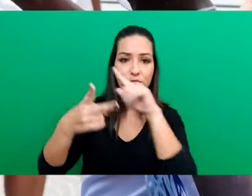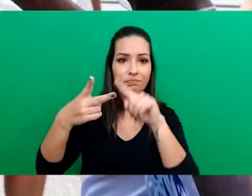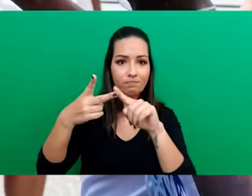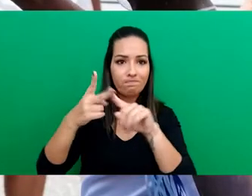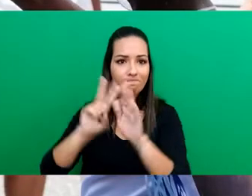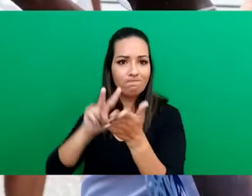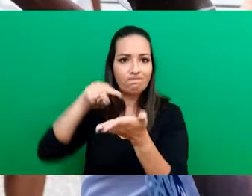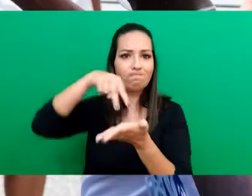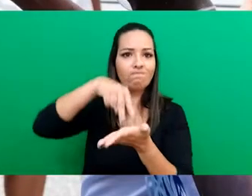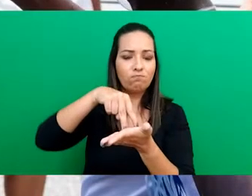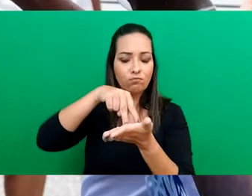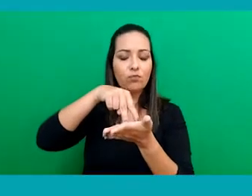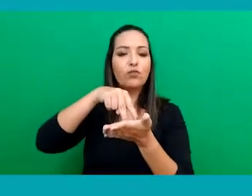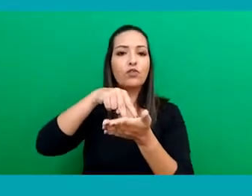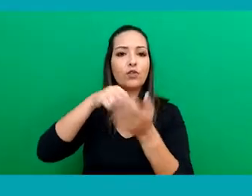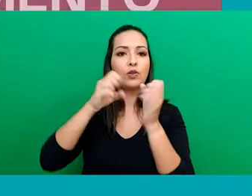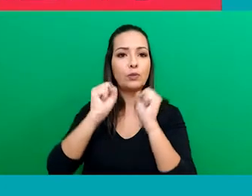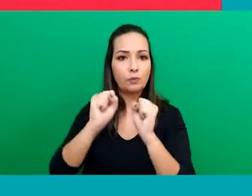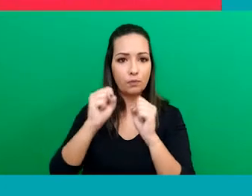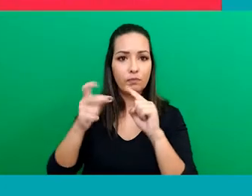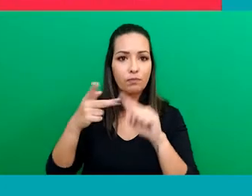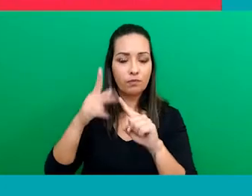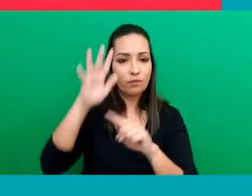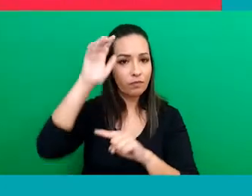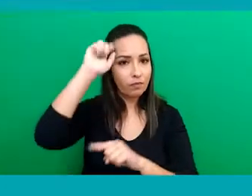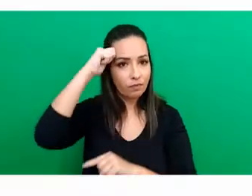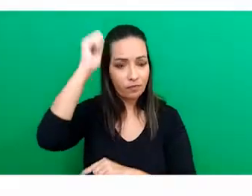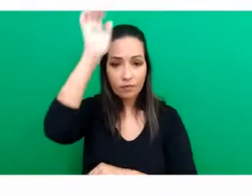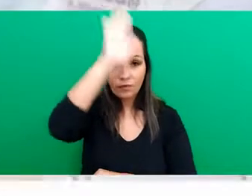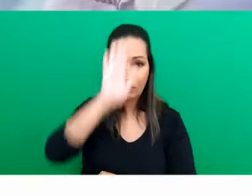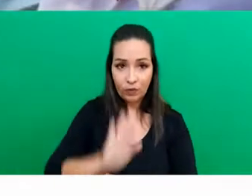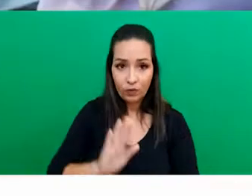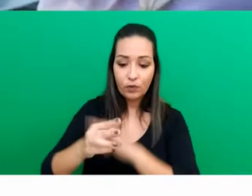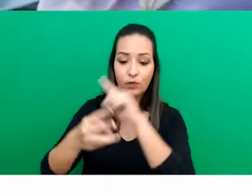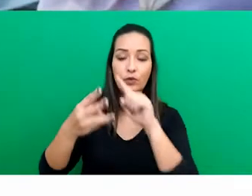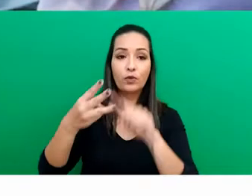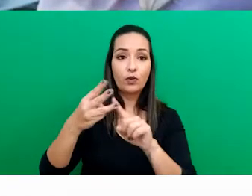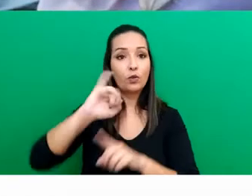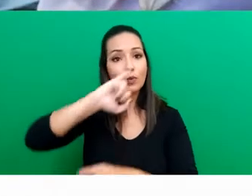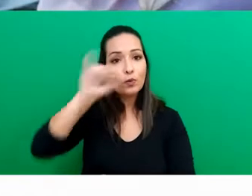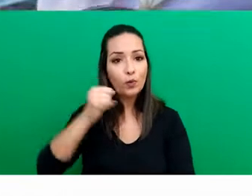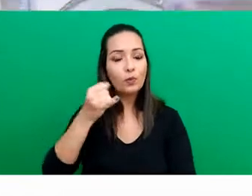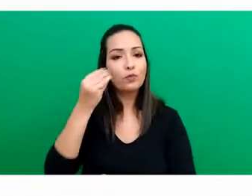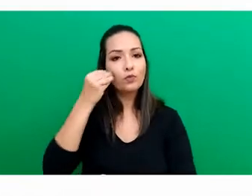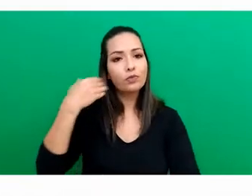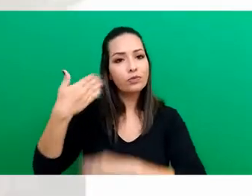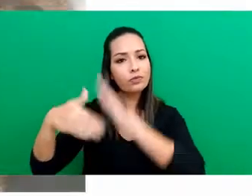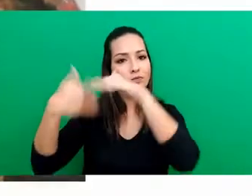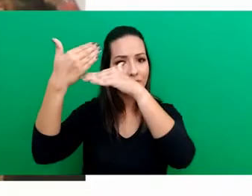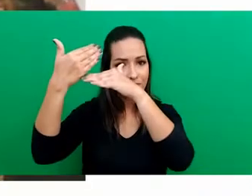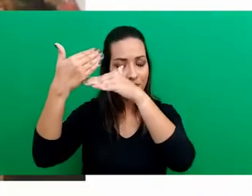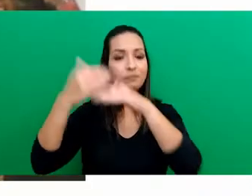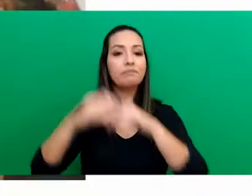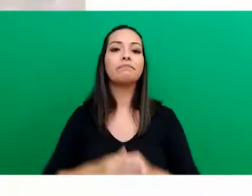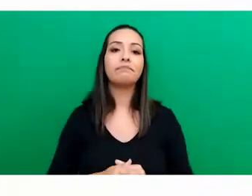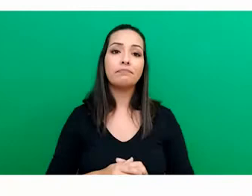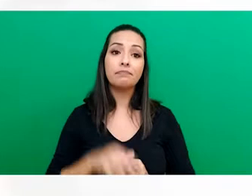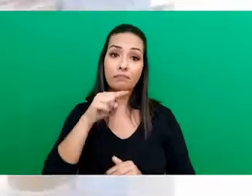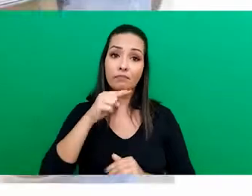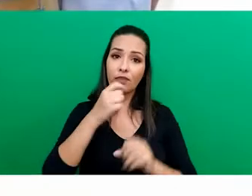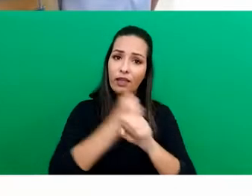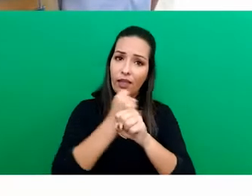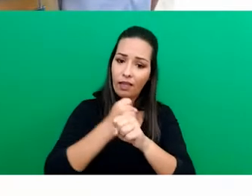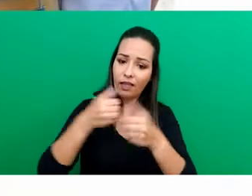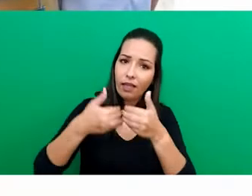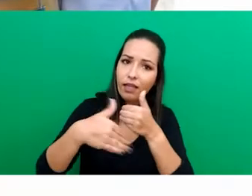empoderamento através da cultura afro-brasileira, oportunidades de desenvolvimento. Nestes seis anos de iniciativa, realizamos